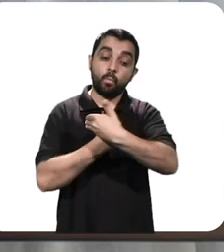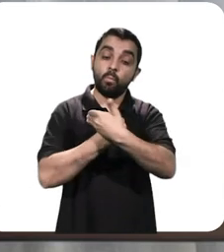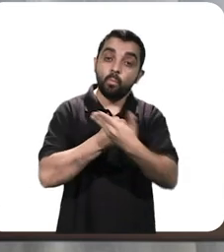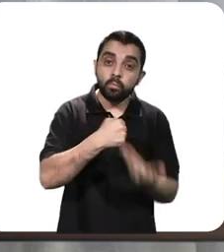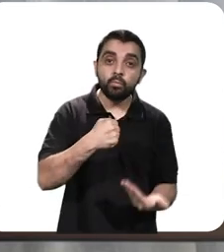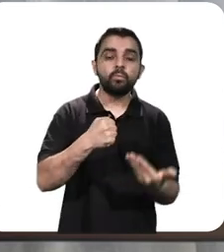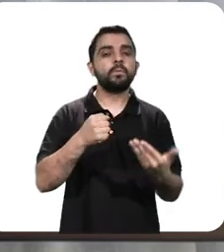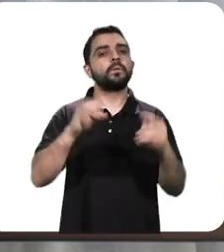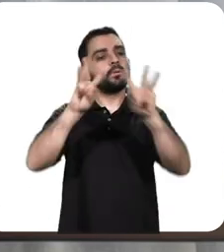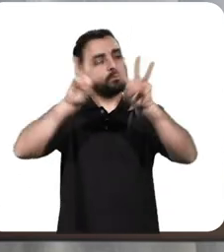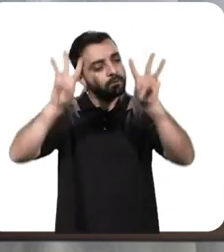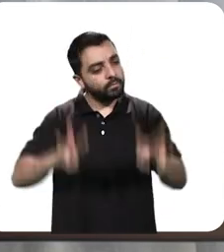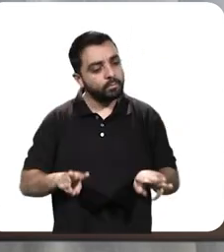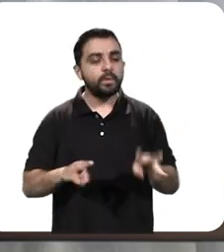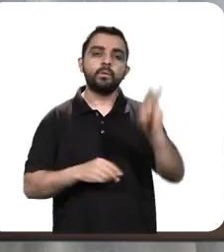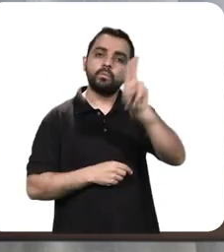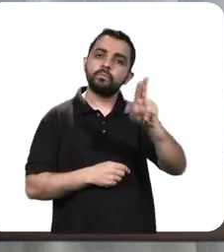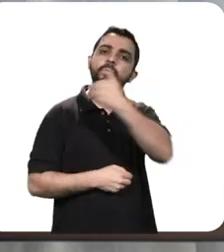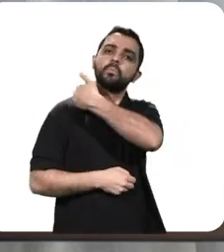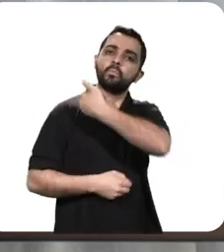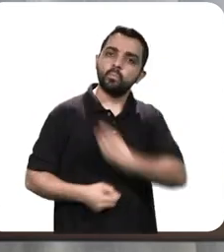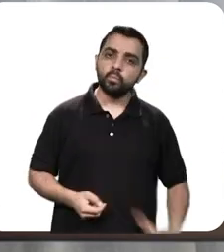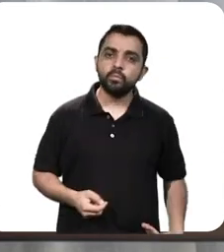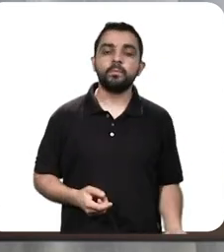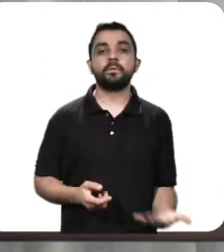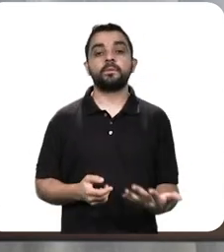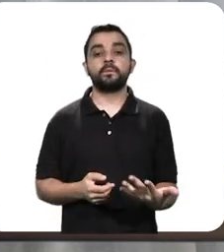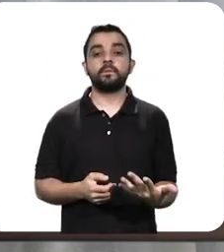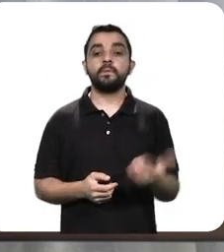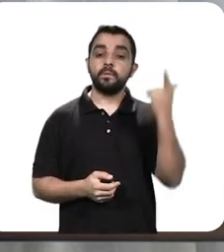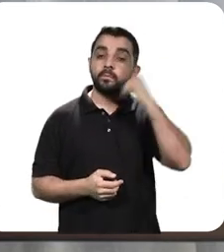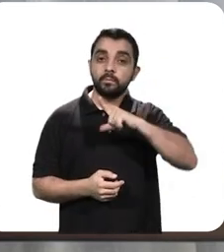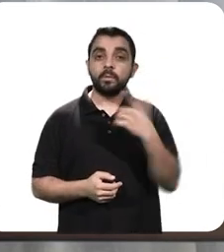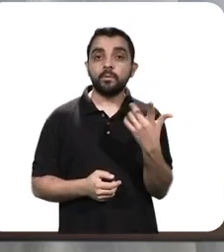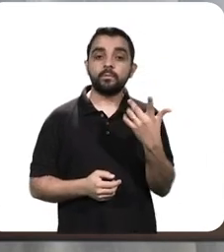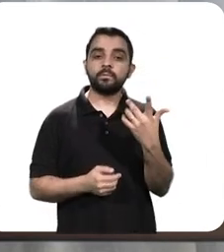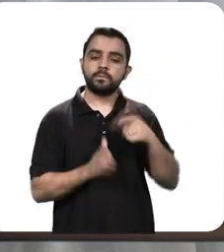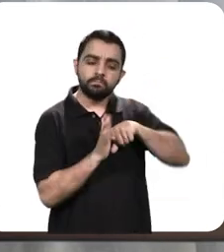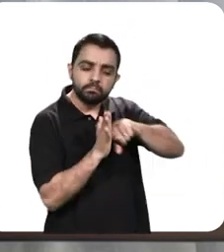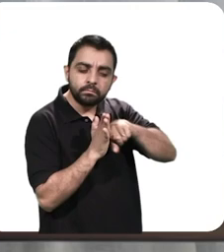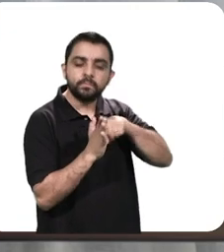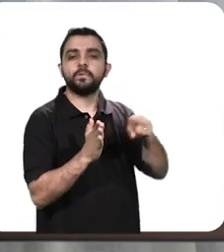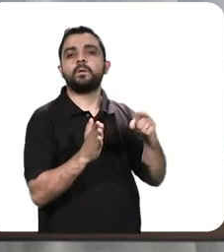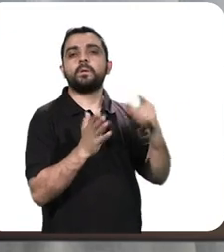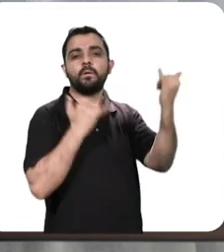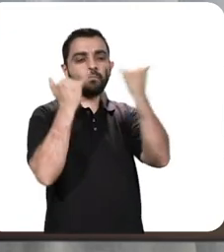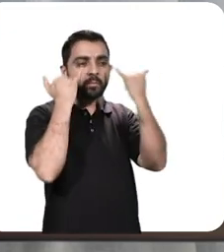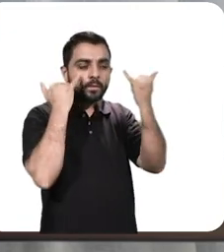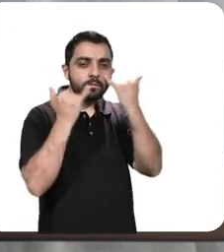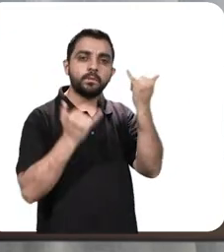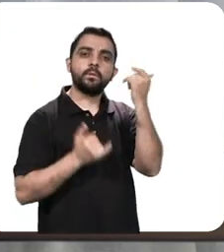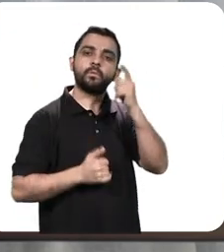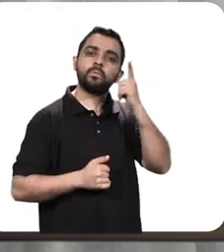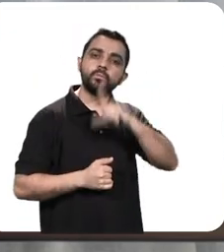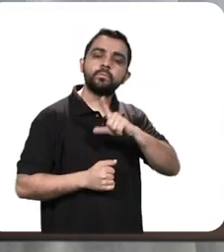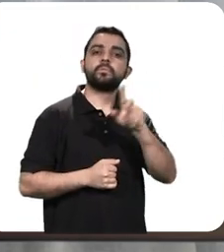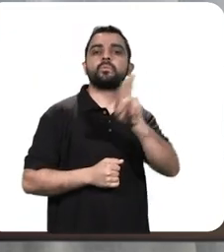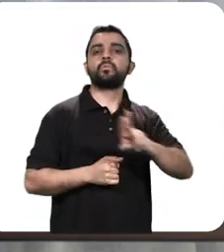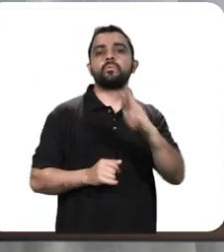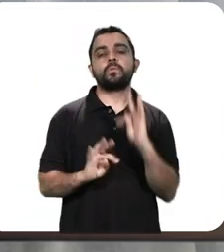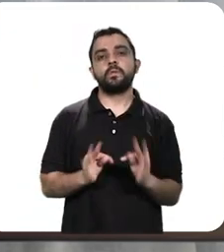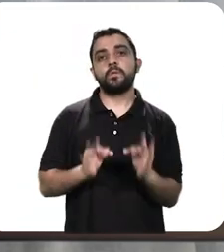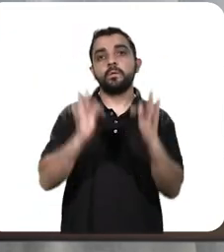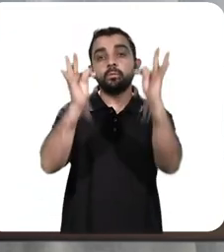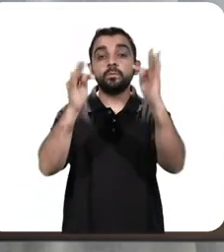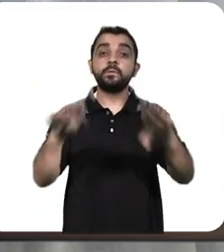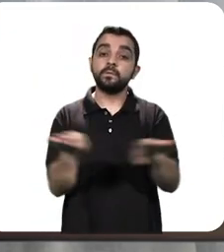público, na universidade pública, com expertise para desenvolver trabalhos utilizando